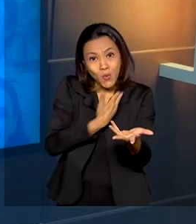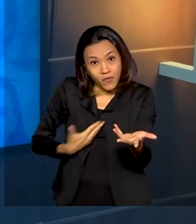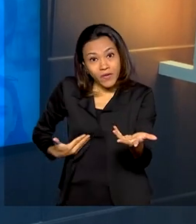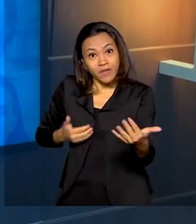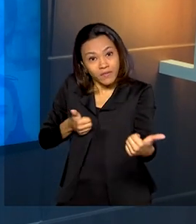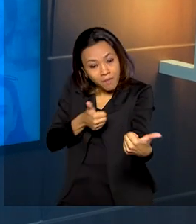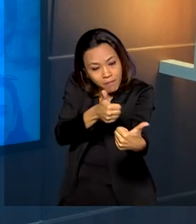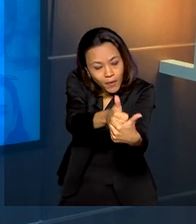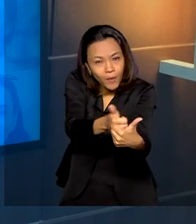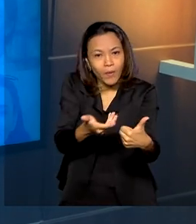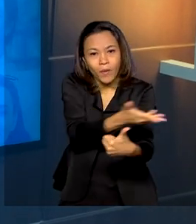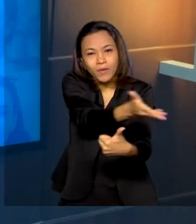cidadão, com muito mais transparência.